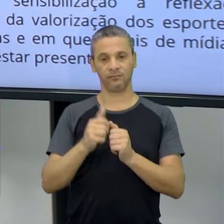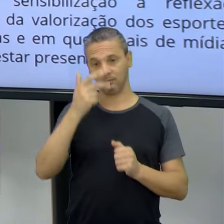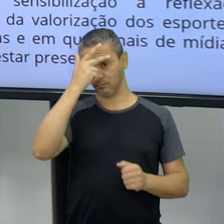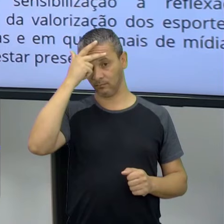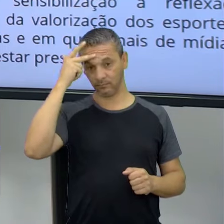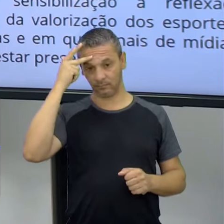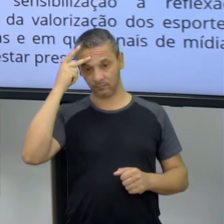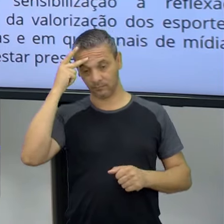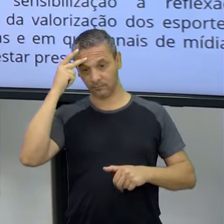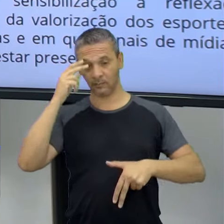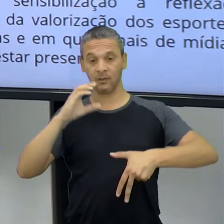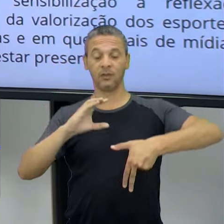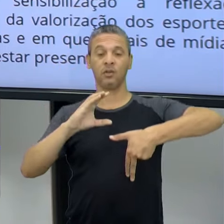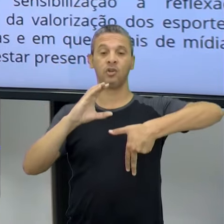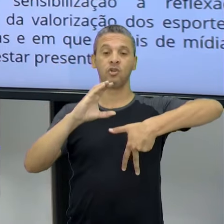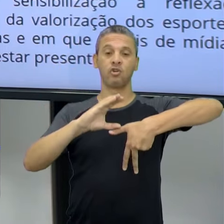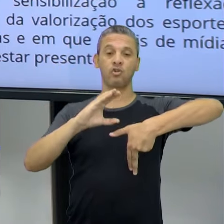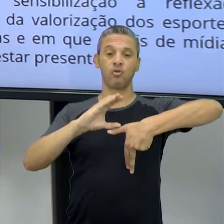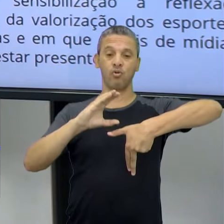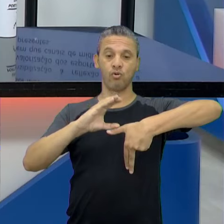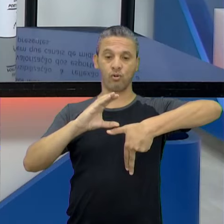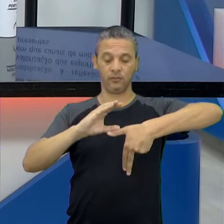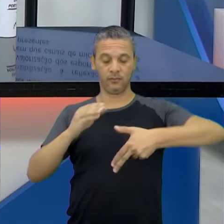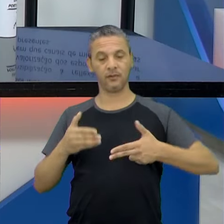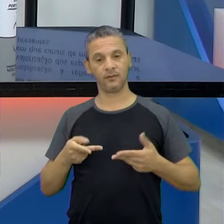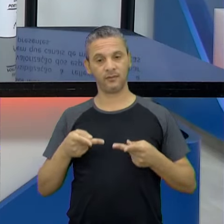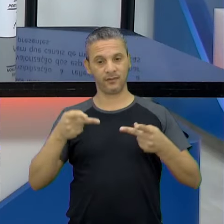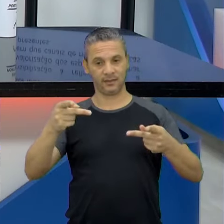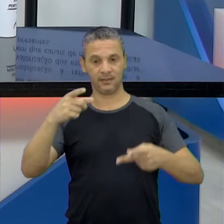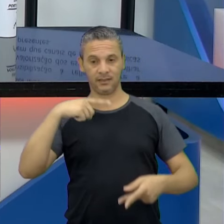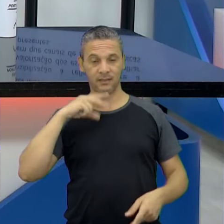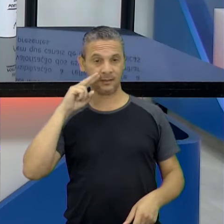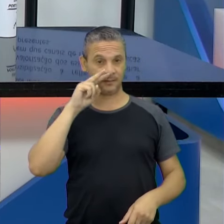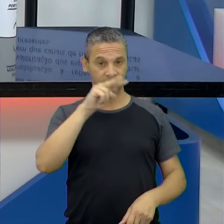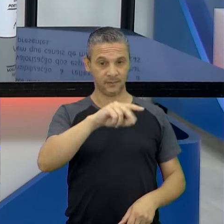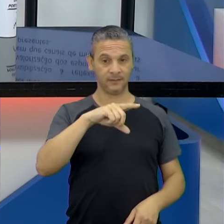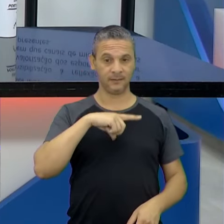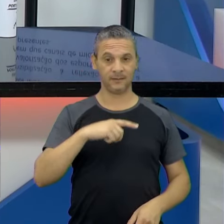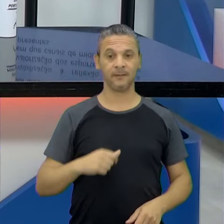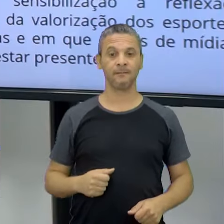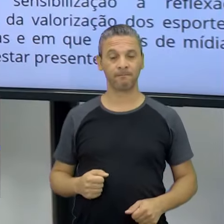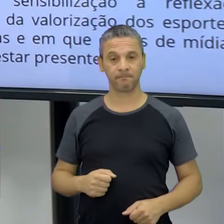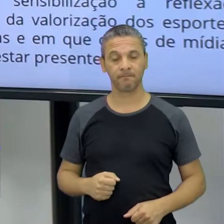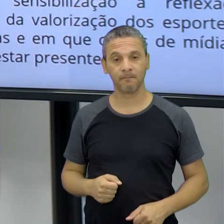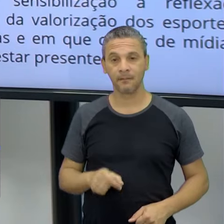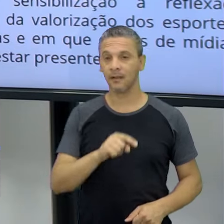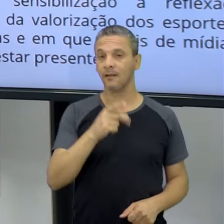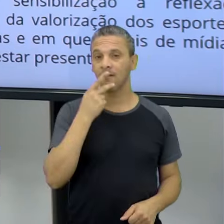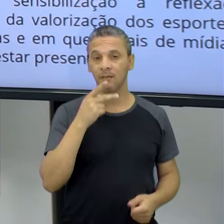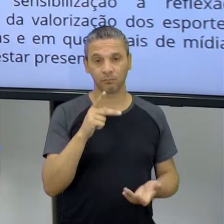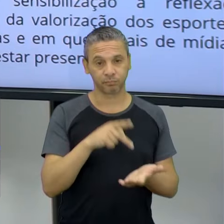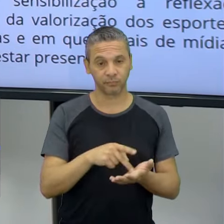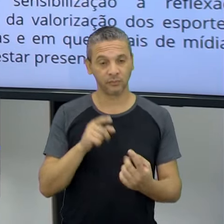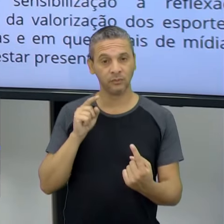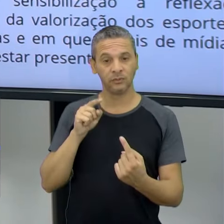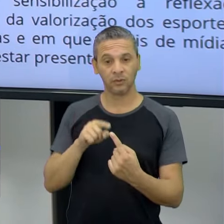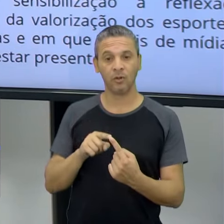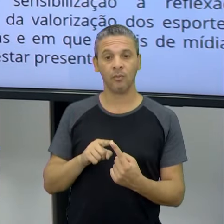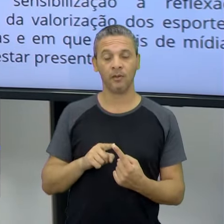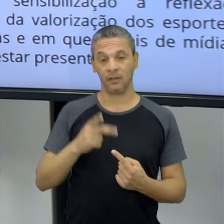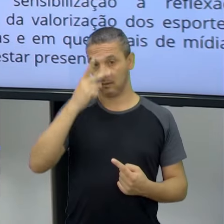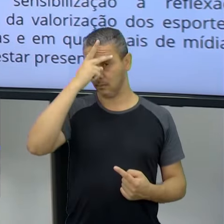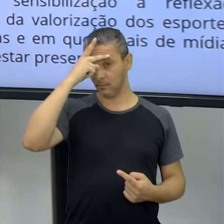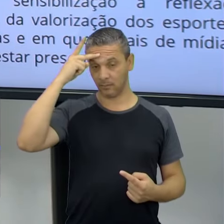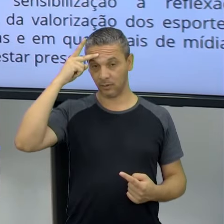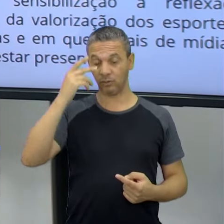Cultura, que temos uma visita marcada, não percam por esperar. Você não percam por esperar. E ele disse que é verdade, que o sonho de